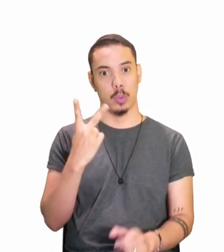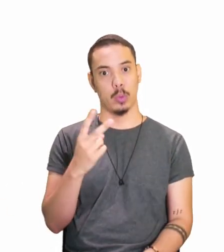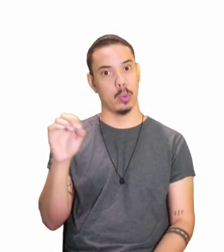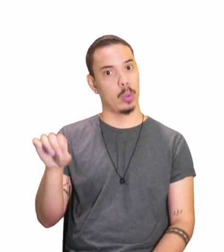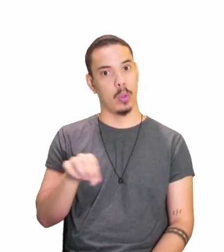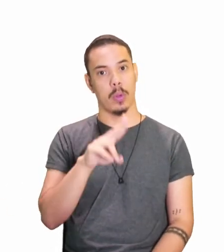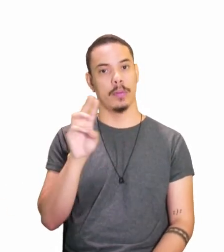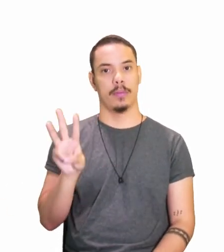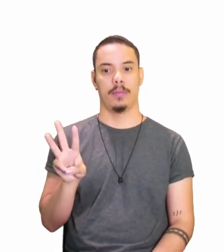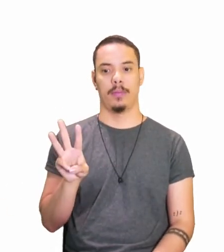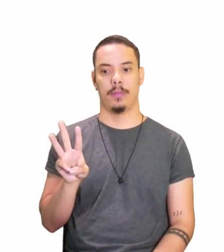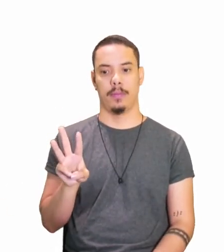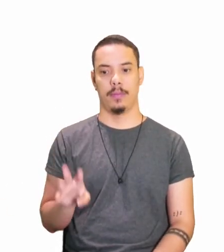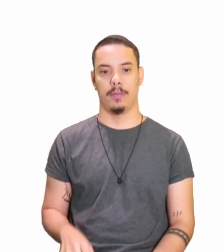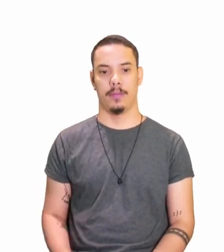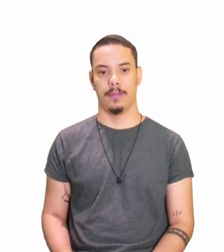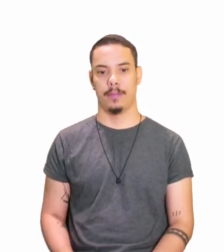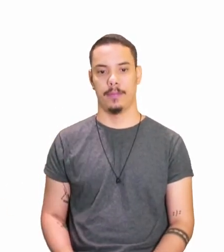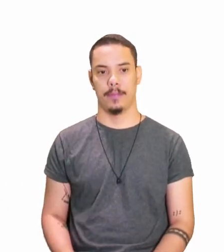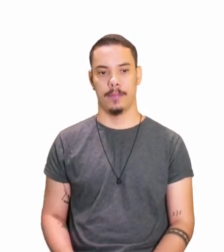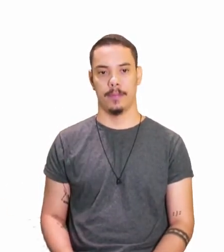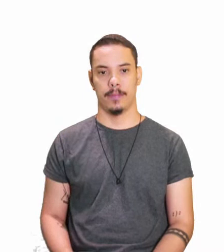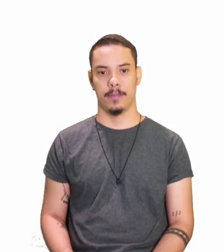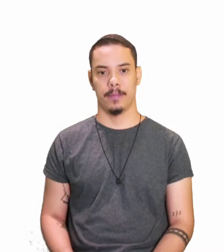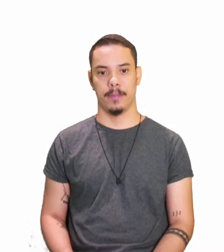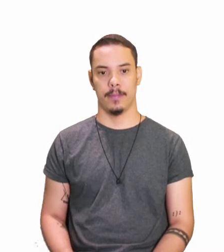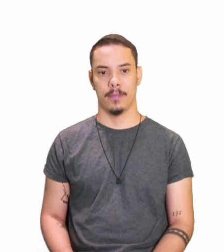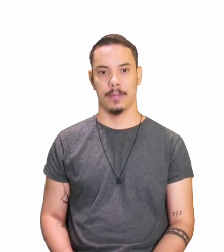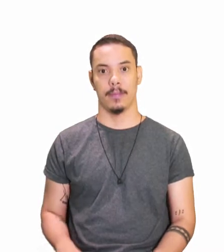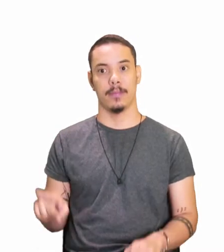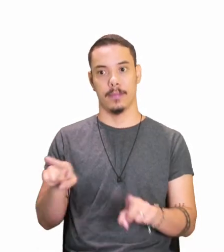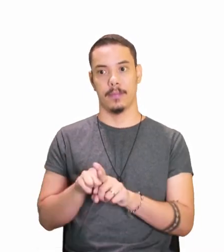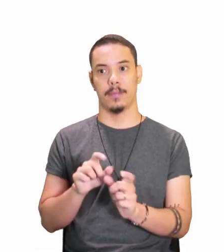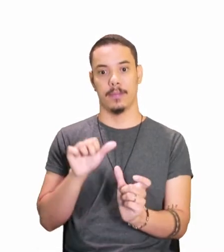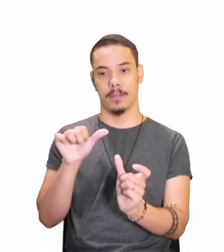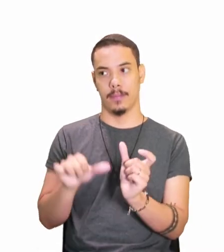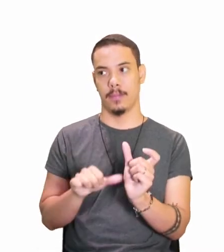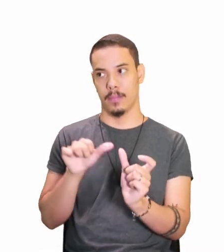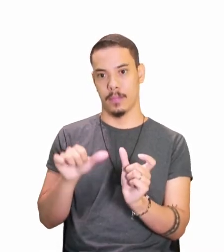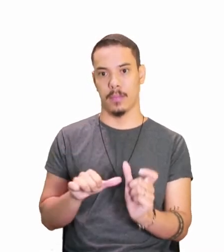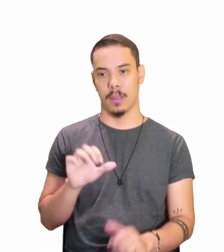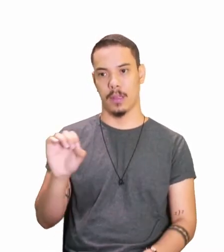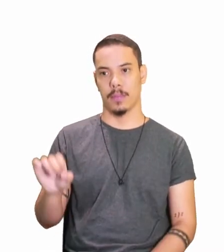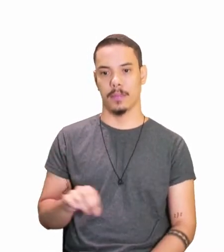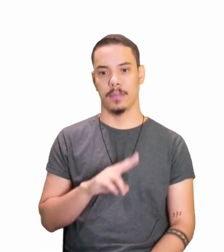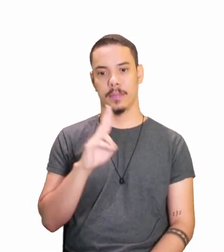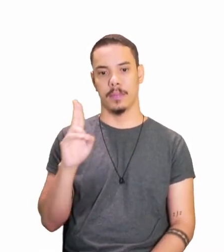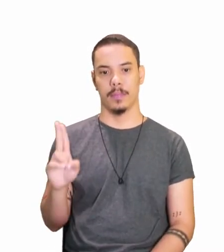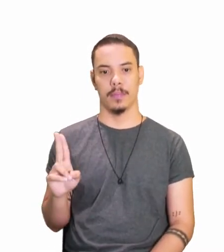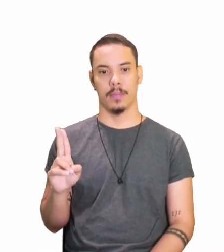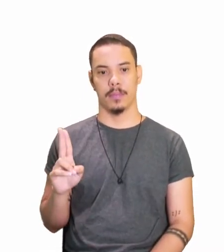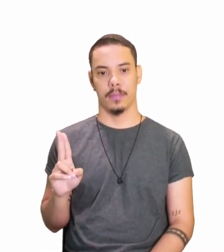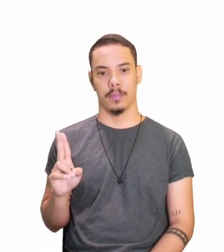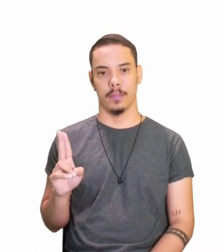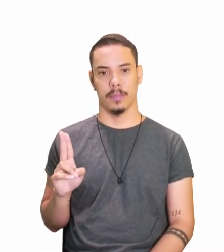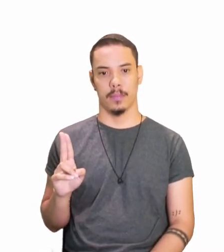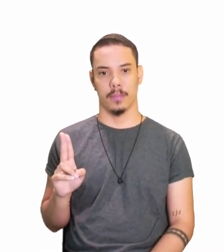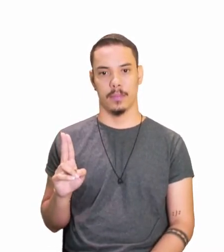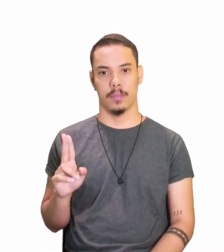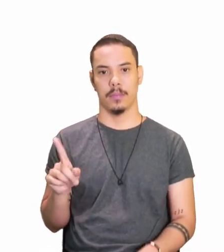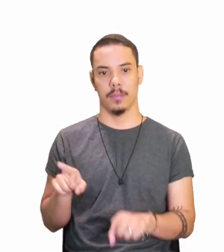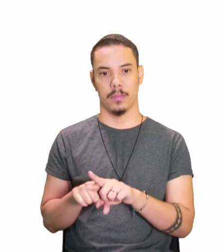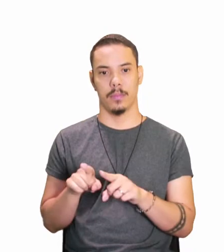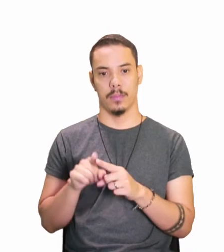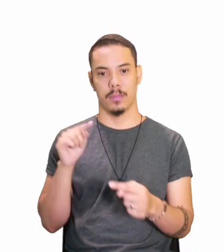aparece até três, belezinha? Ou na conjugação, ou na parte, aqui, do